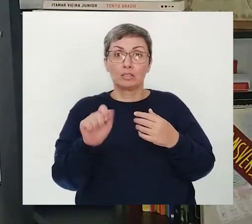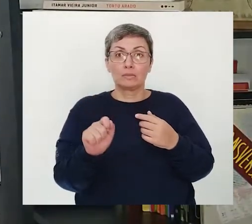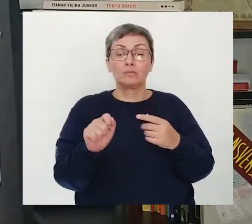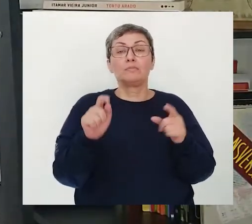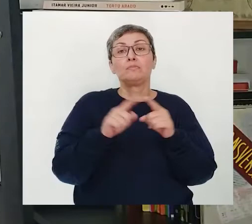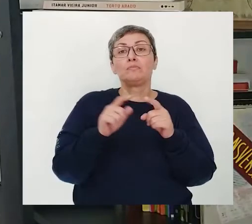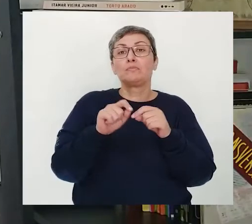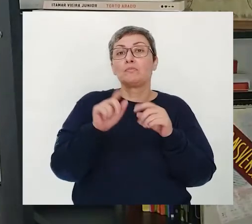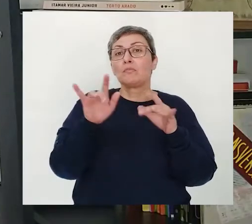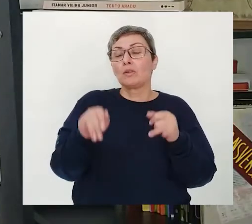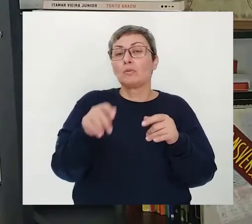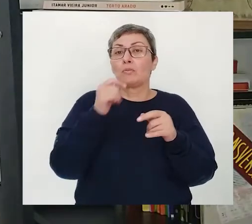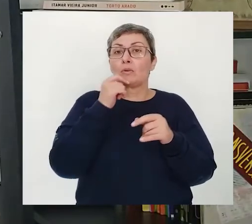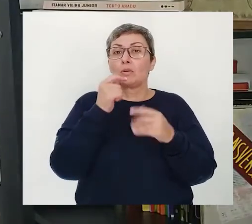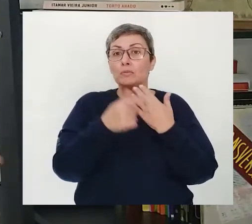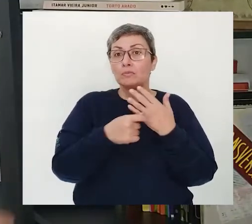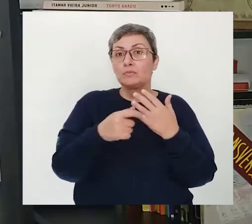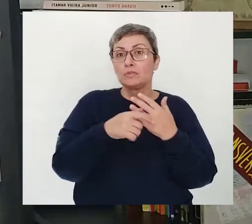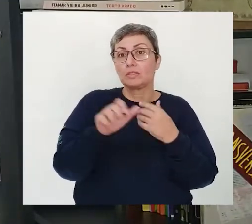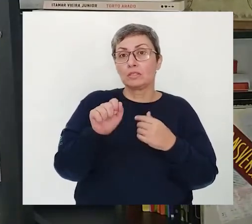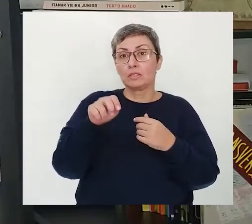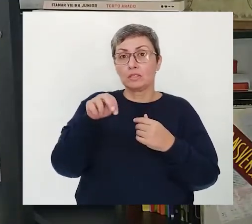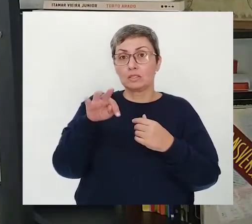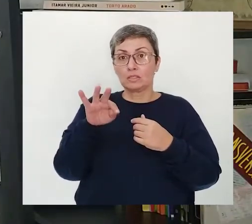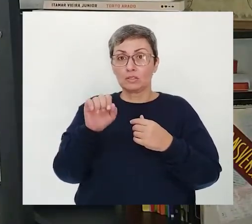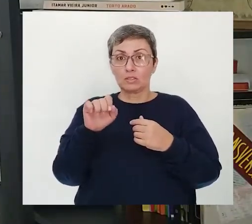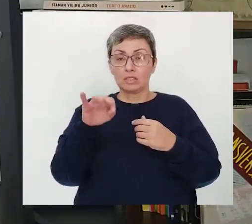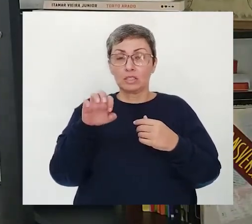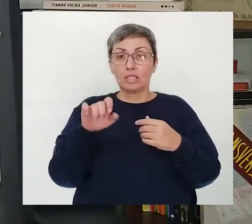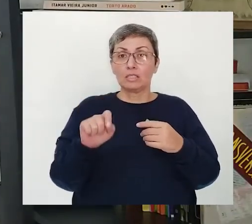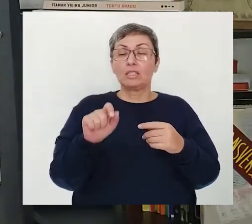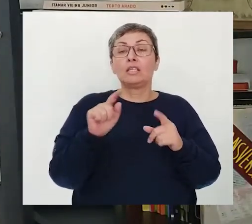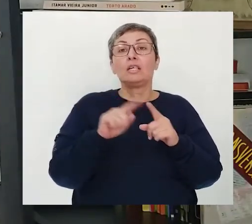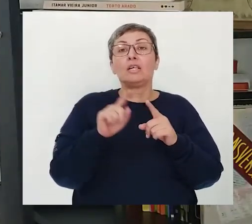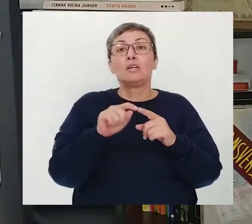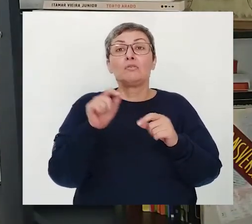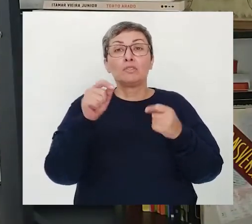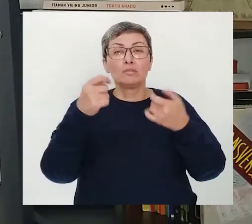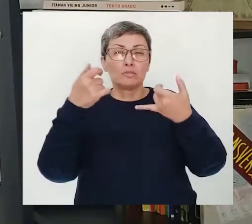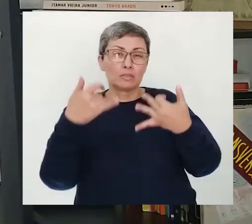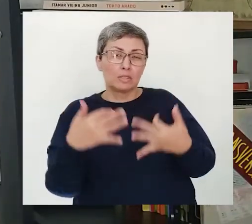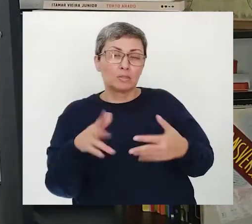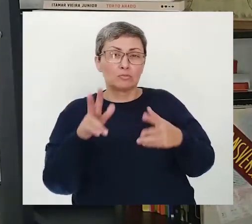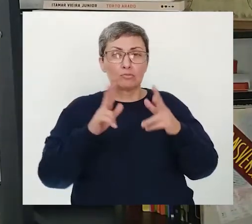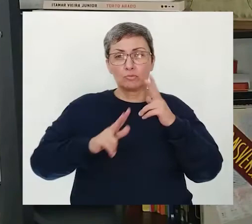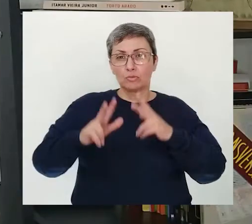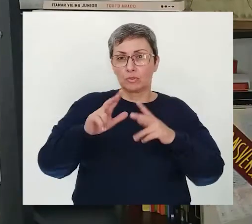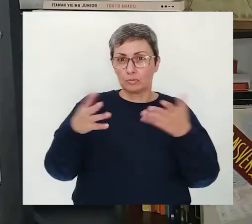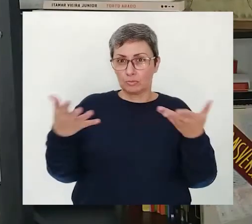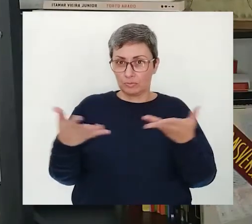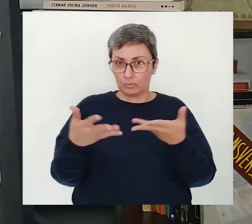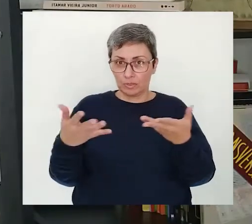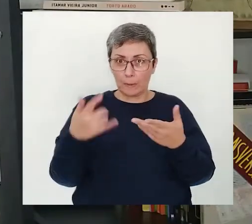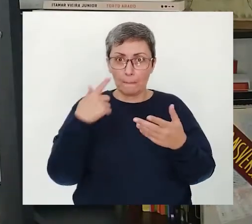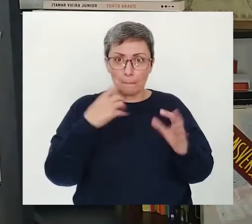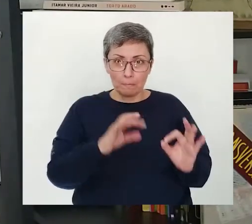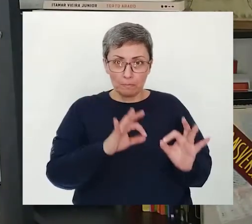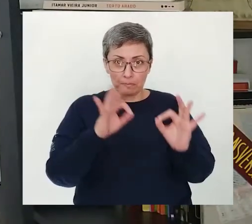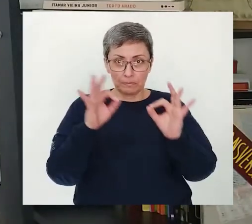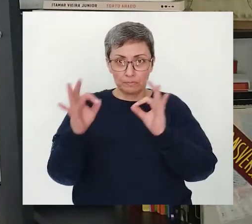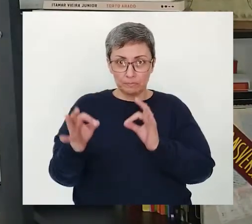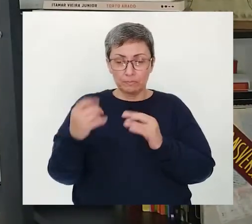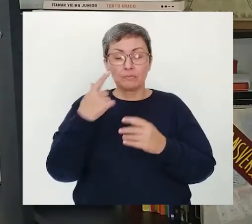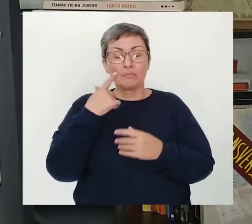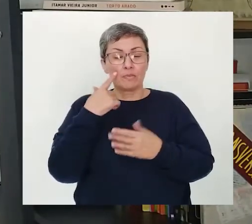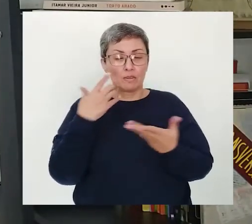do poema De autoria da professora Antonieta Aqui da rede Que vocês irão ouvir E acompanhar agora Vou colocar na